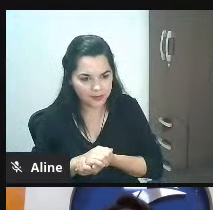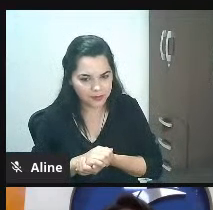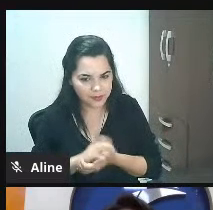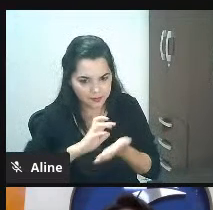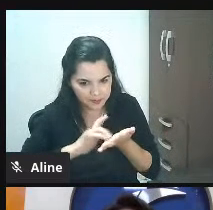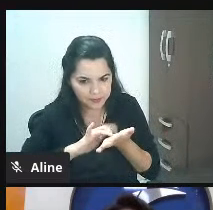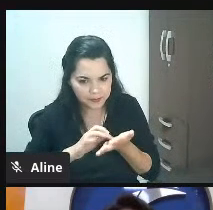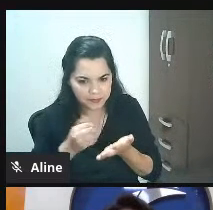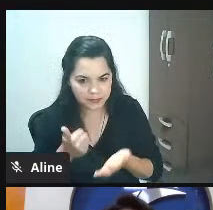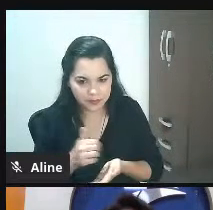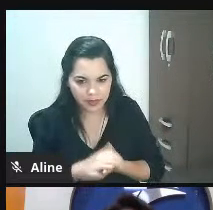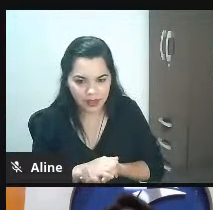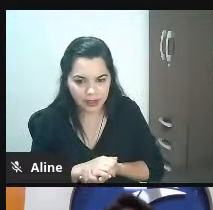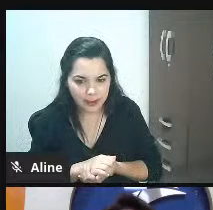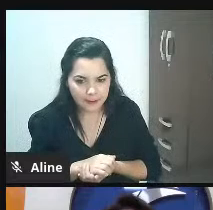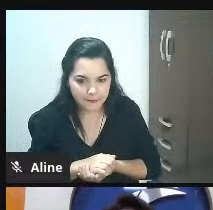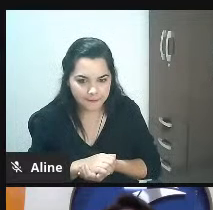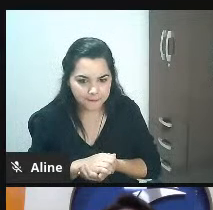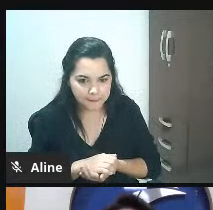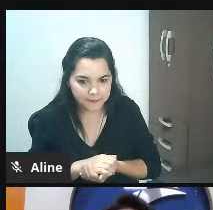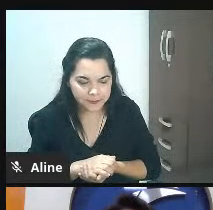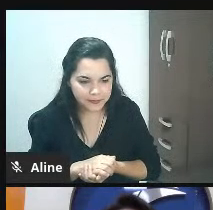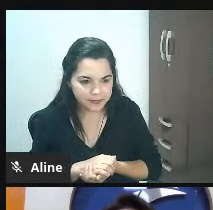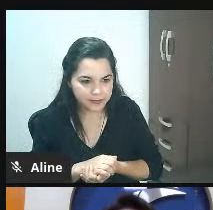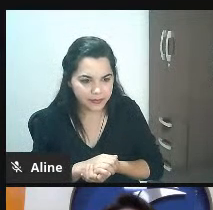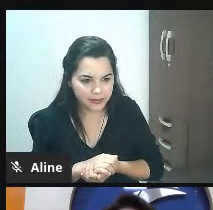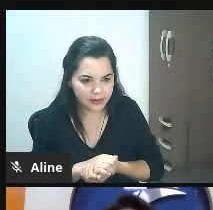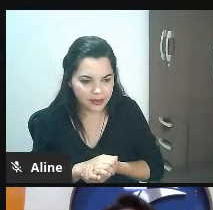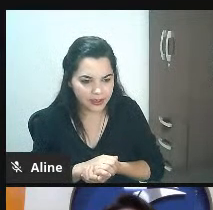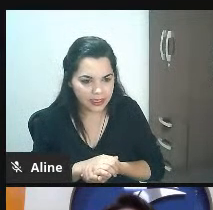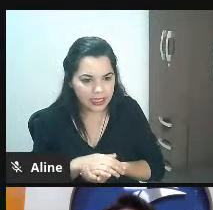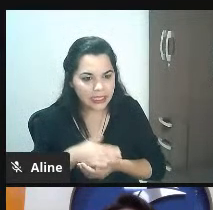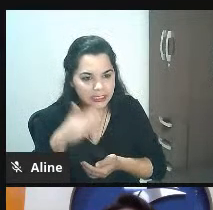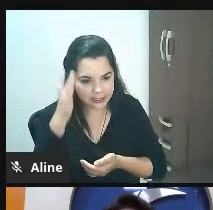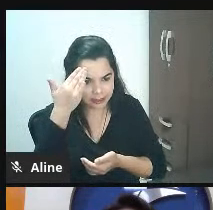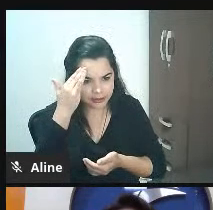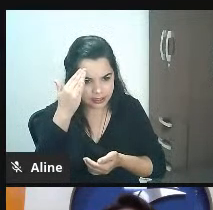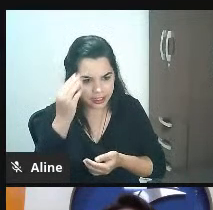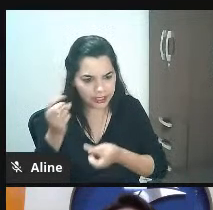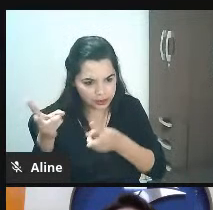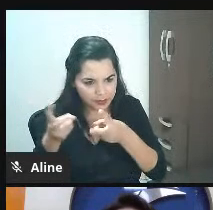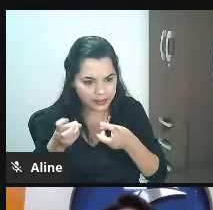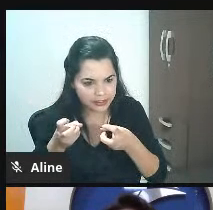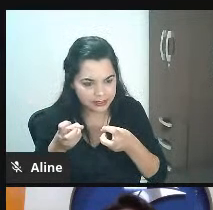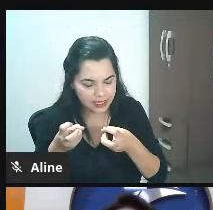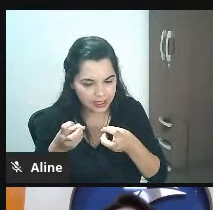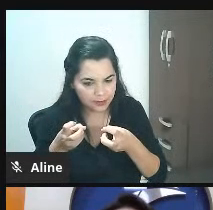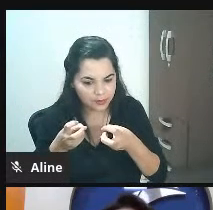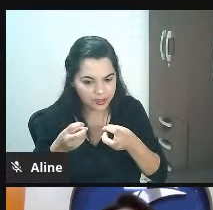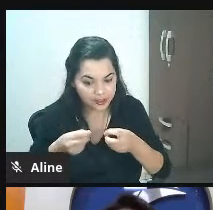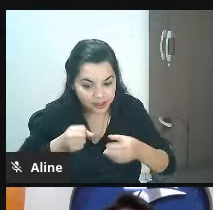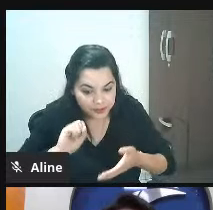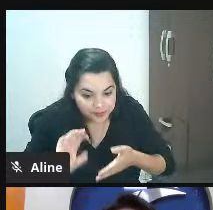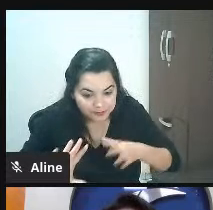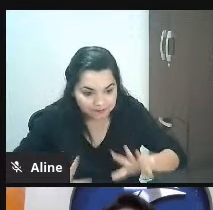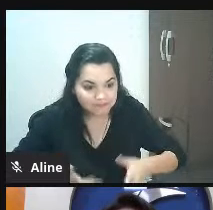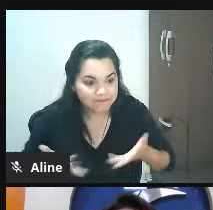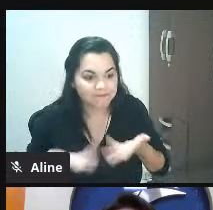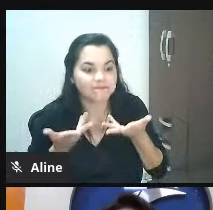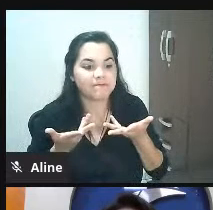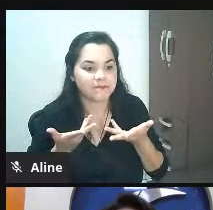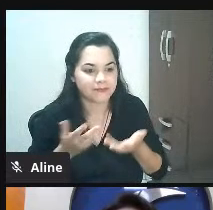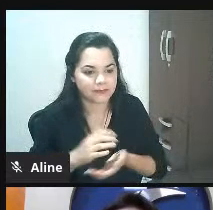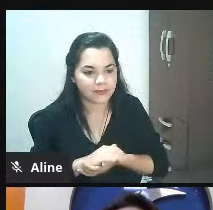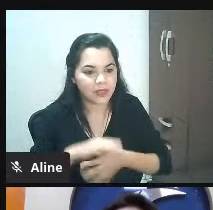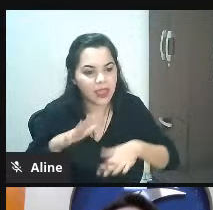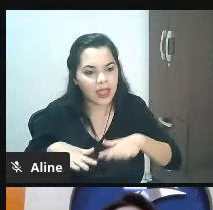celular quer que eu te mande um zap aqui agora tá tá tá tá tá entende quer dizer é uma coisa ativa agora a Shara tá lá só olhando